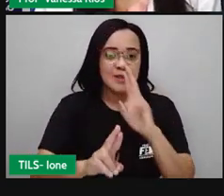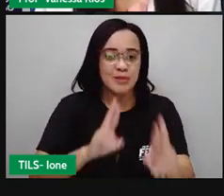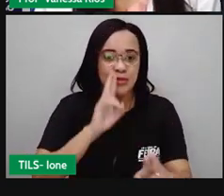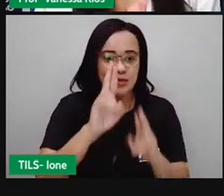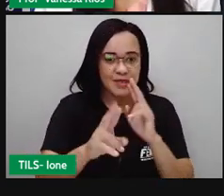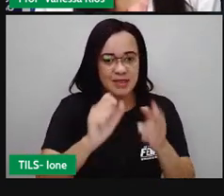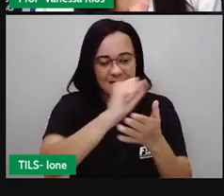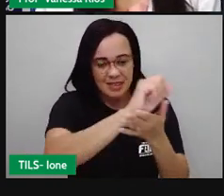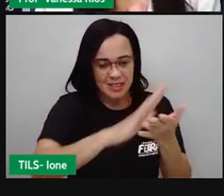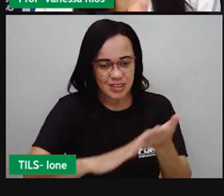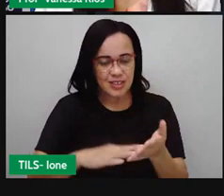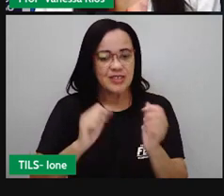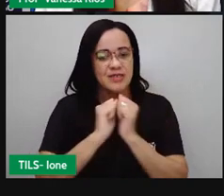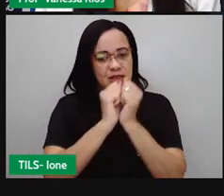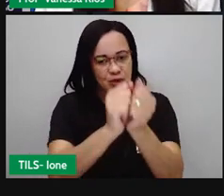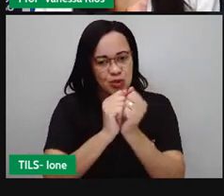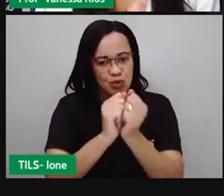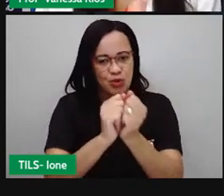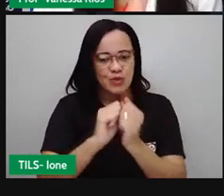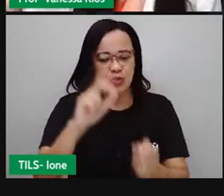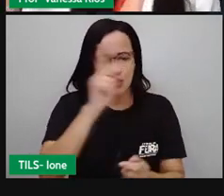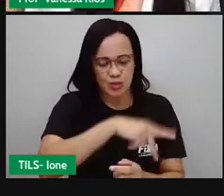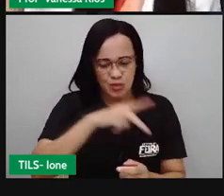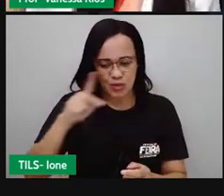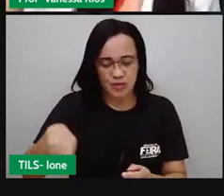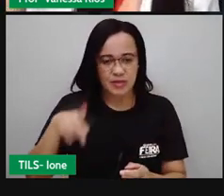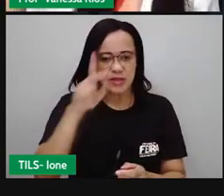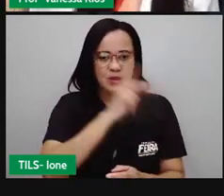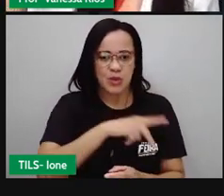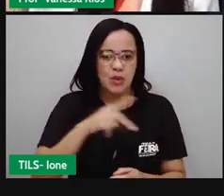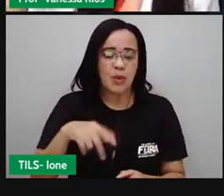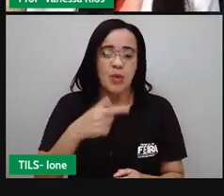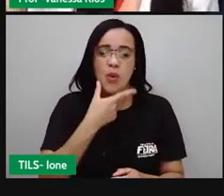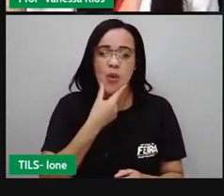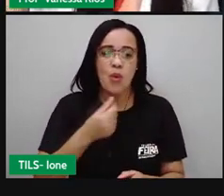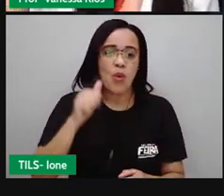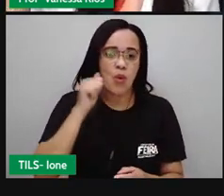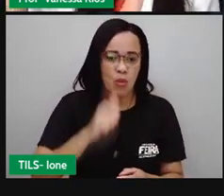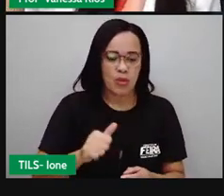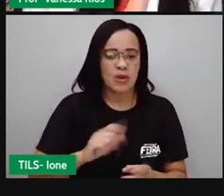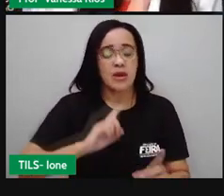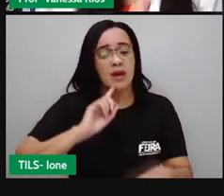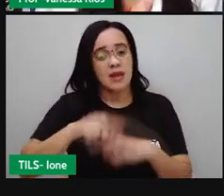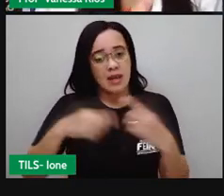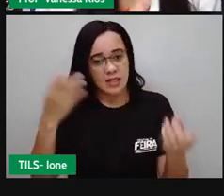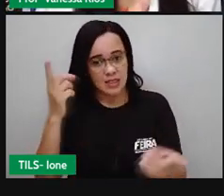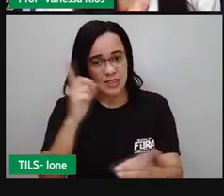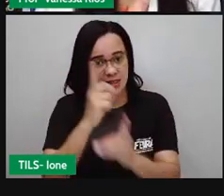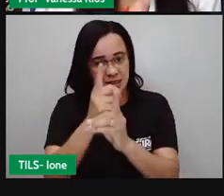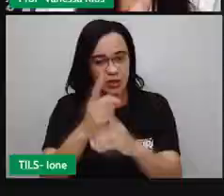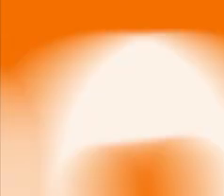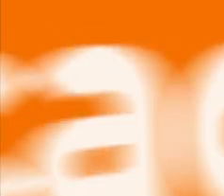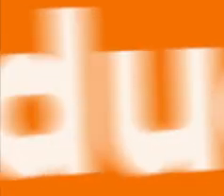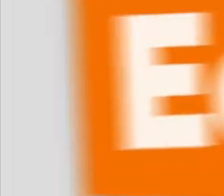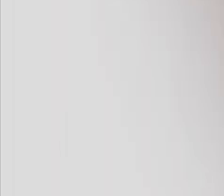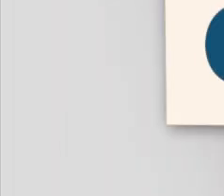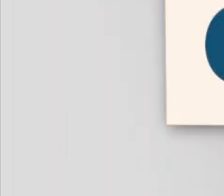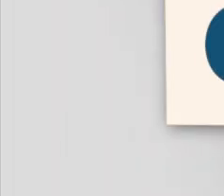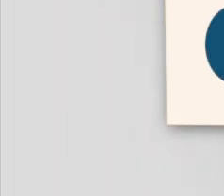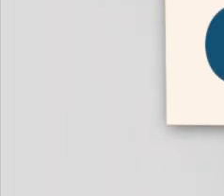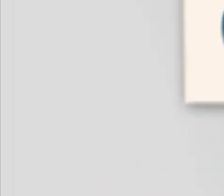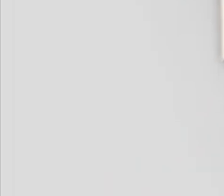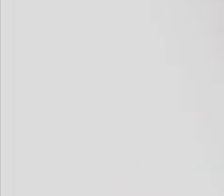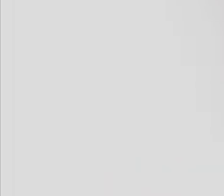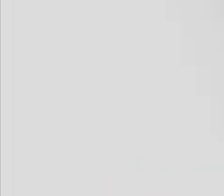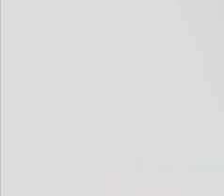junto com a sua pró ou seu professor, tá bom? A gente se encontra, ó. A próxima se despede aqui. Tchau, tchau. Tchau,